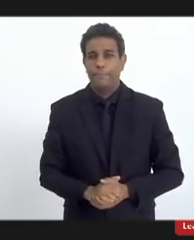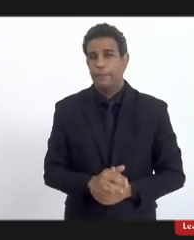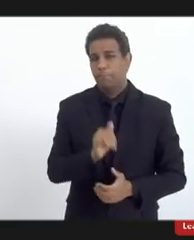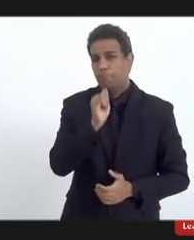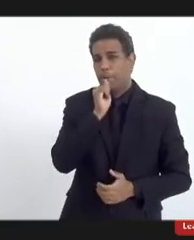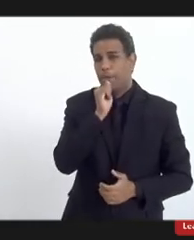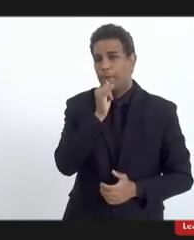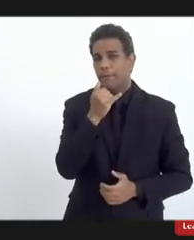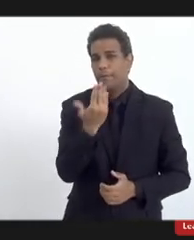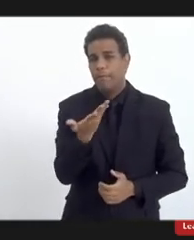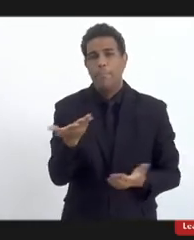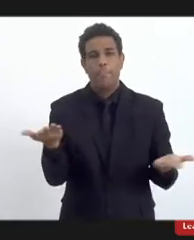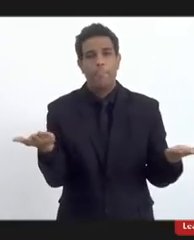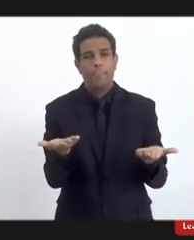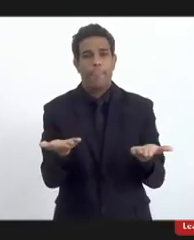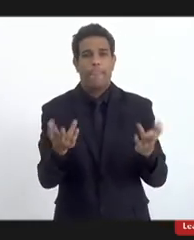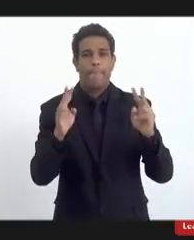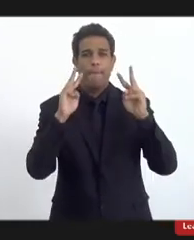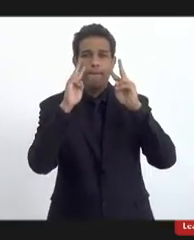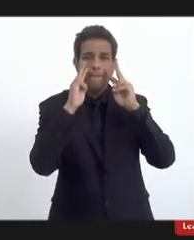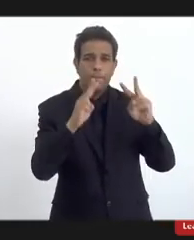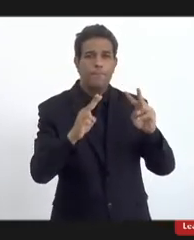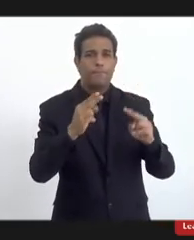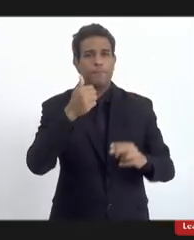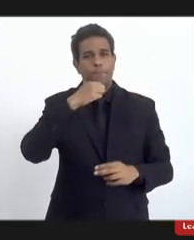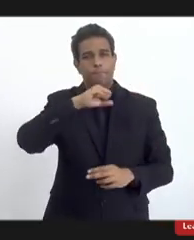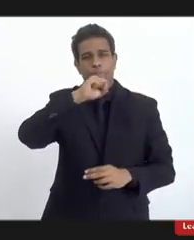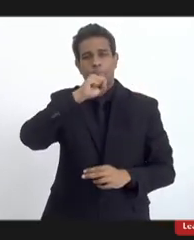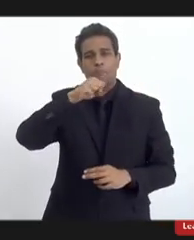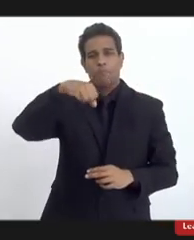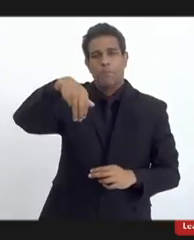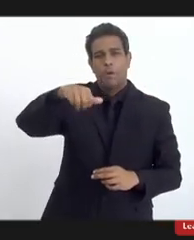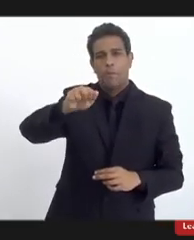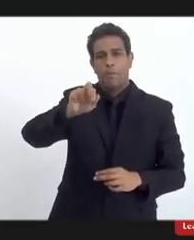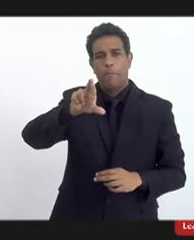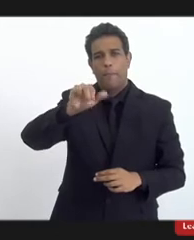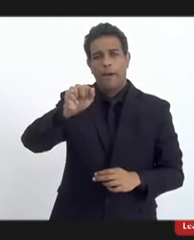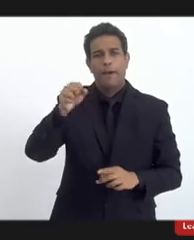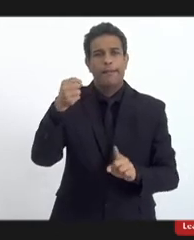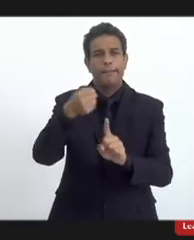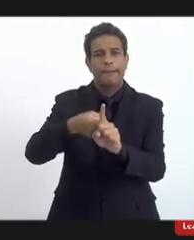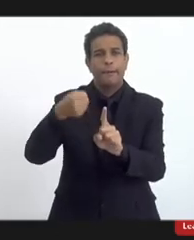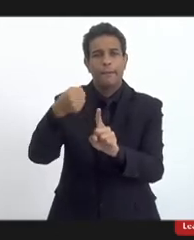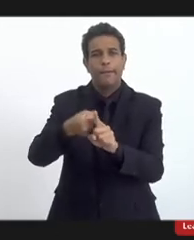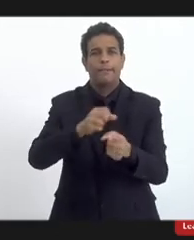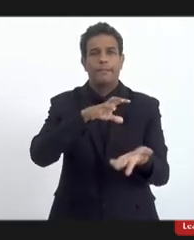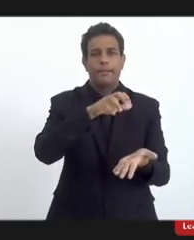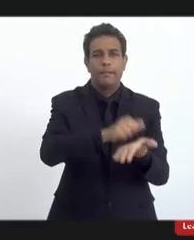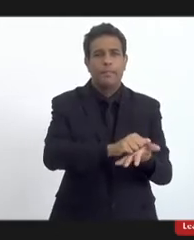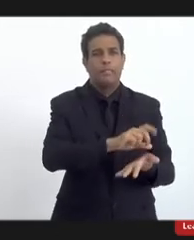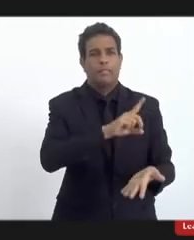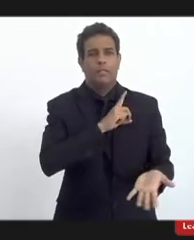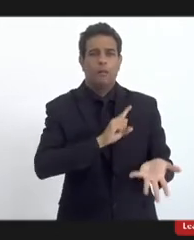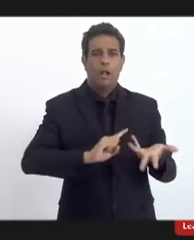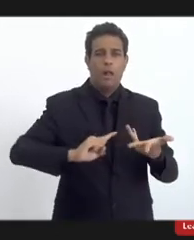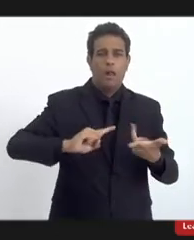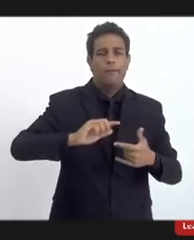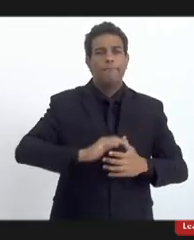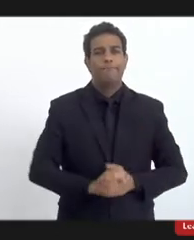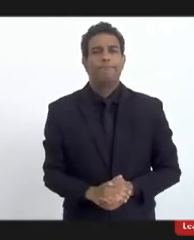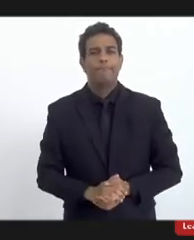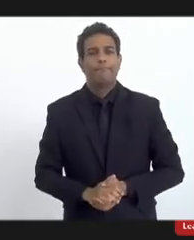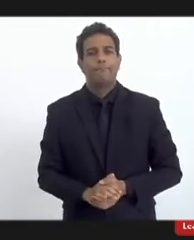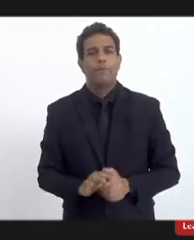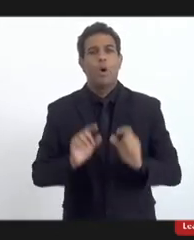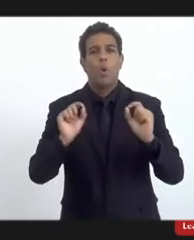exemplo, esse caso da mãe Márcia que foi agredida, registrou na delegacia e tal, eu acho que seria